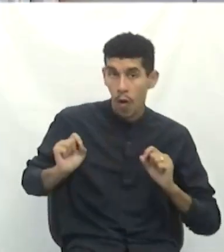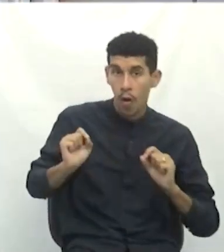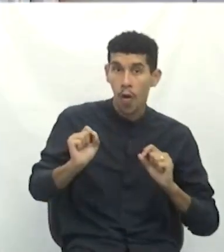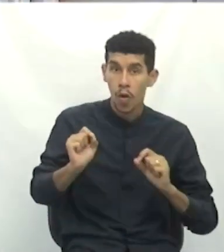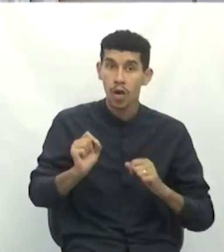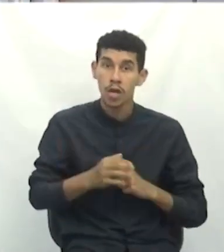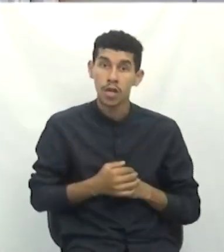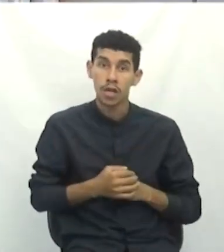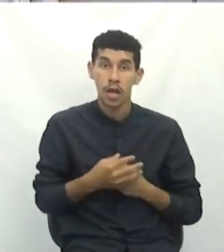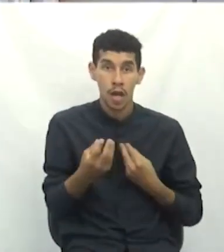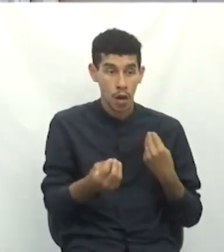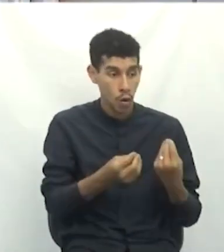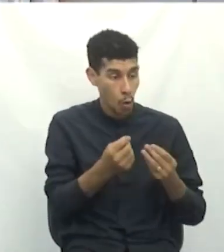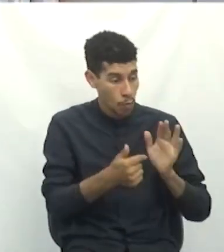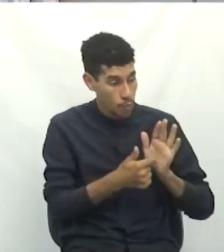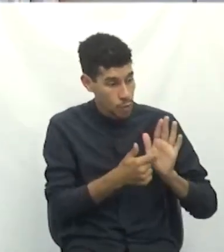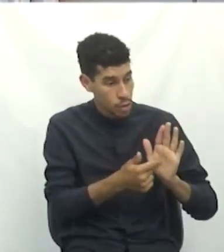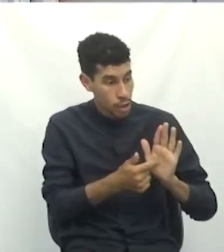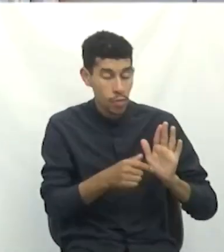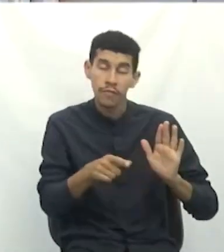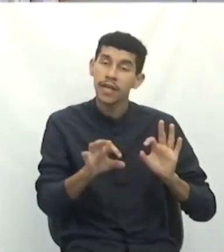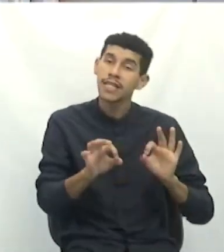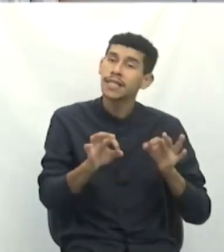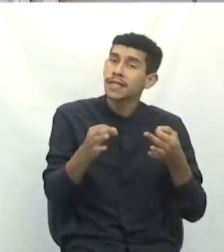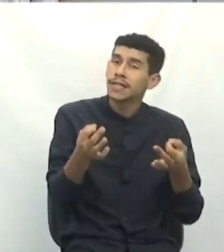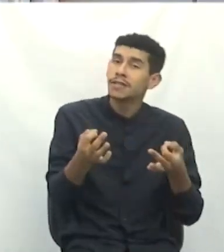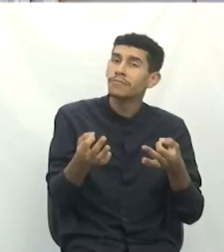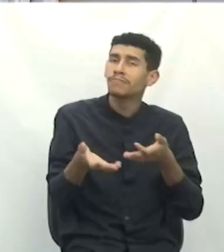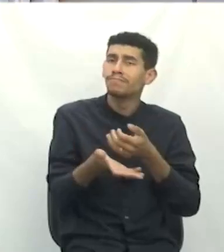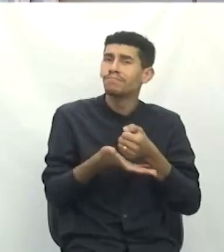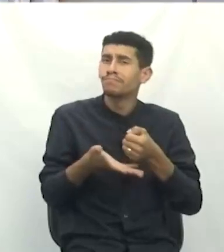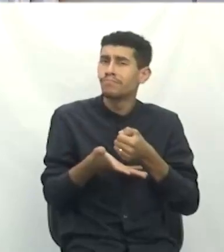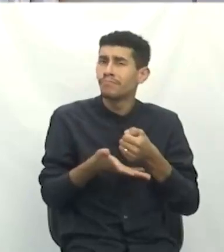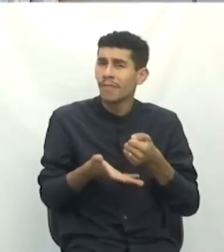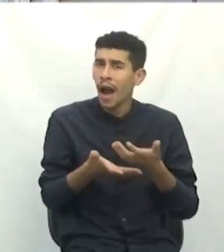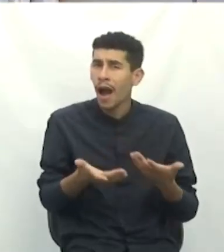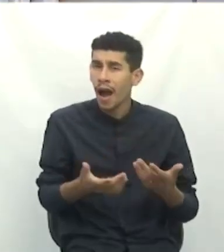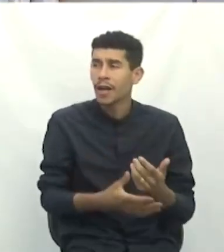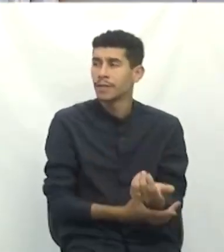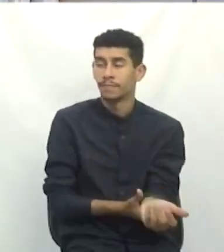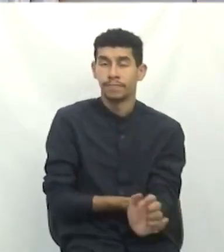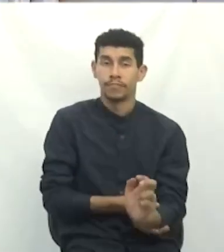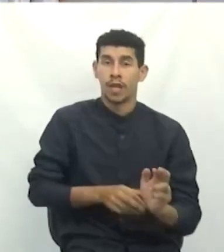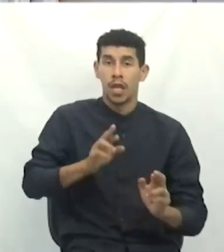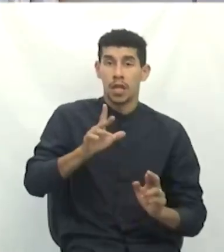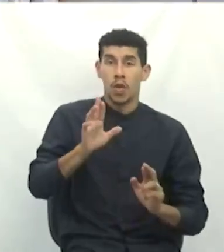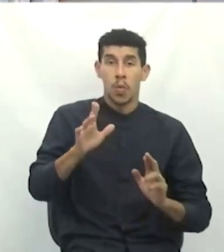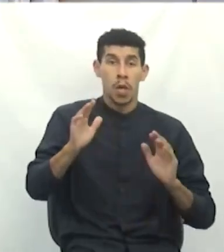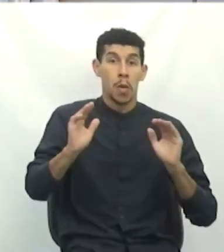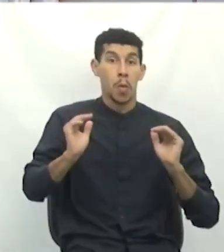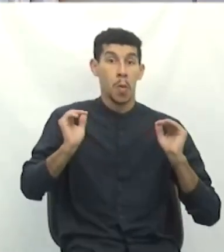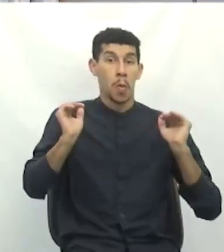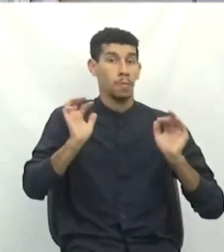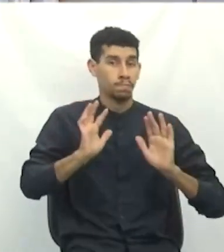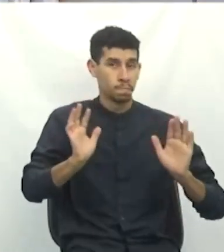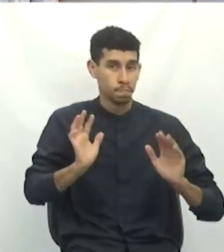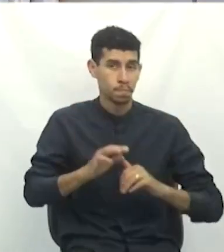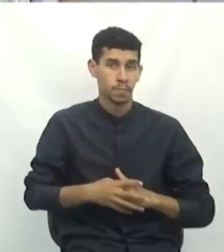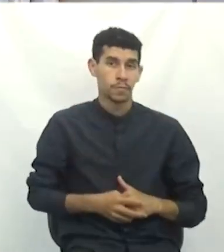forma que foi apresentada, ele veio simplificando bastante os textos, porque, como vinha junto antes